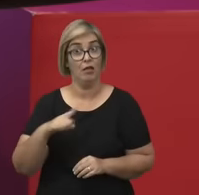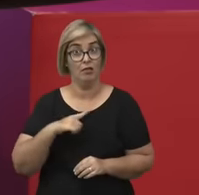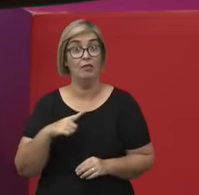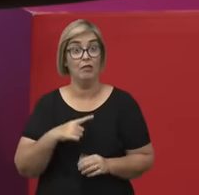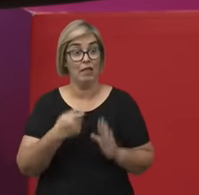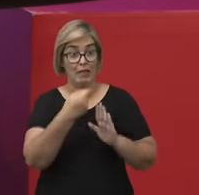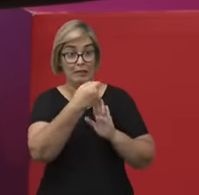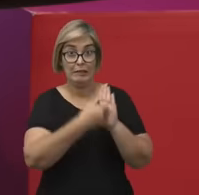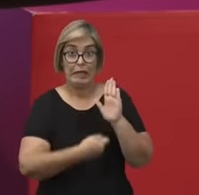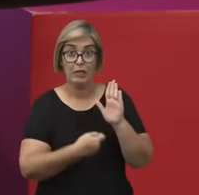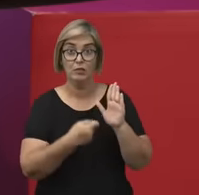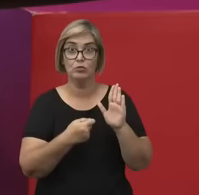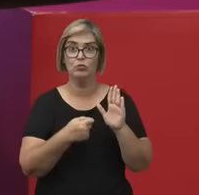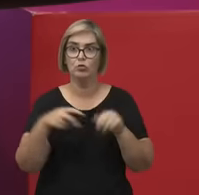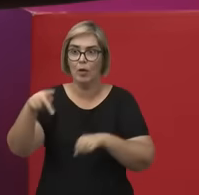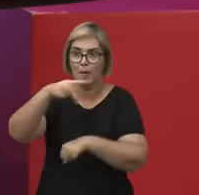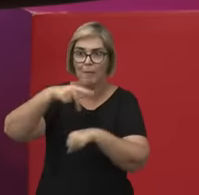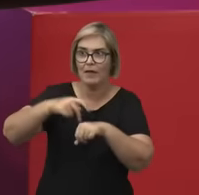internacionais.